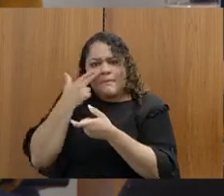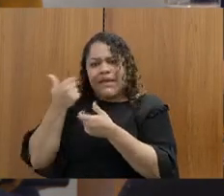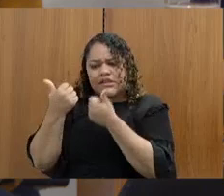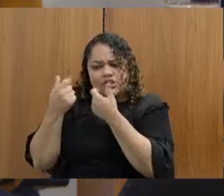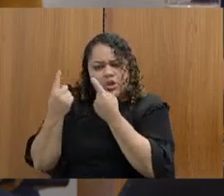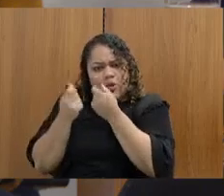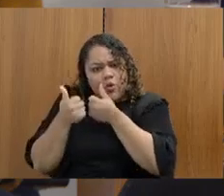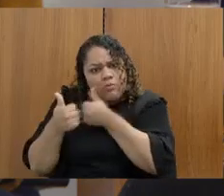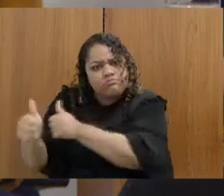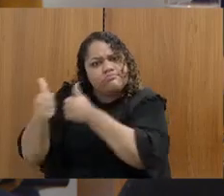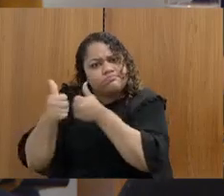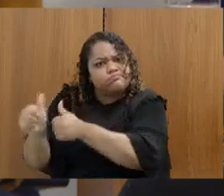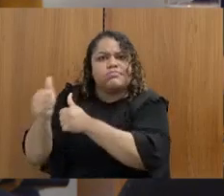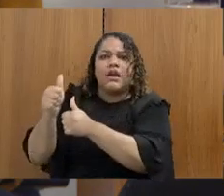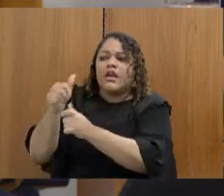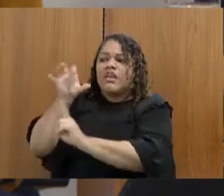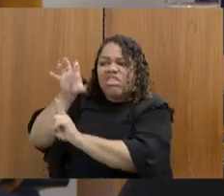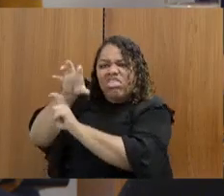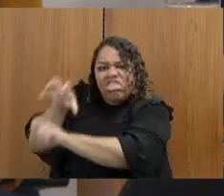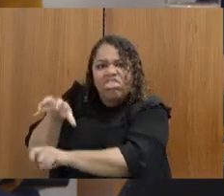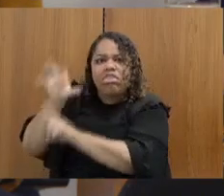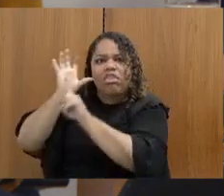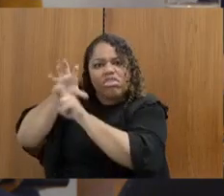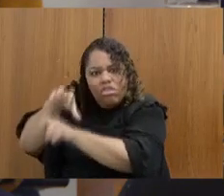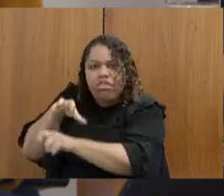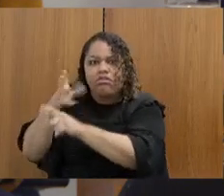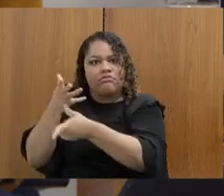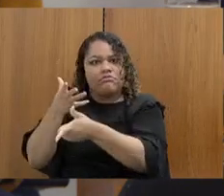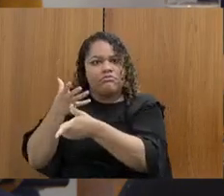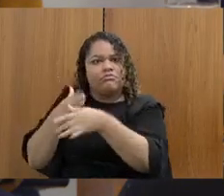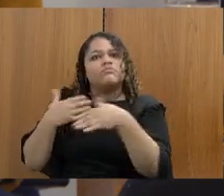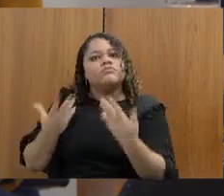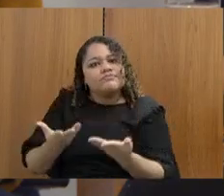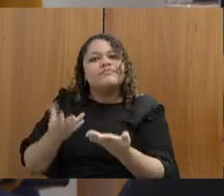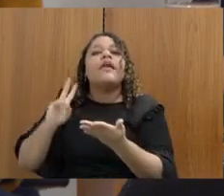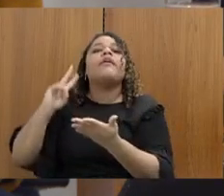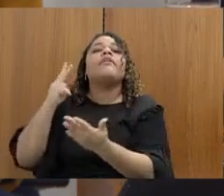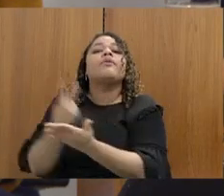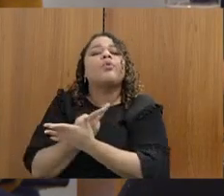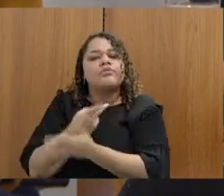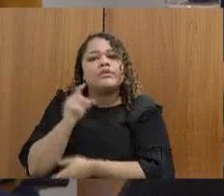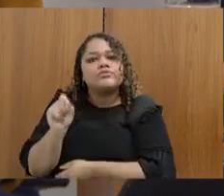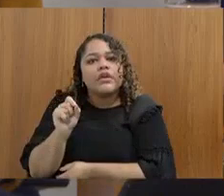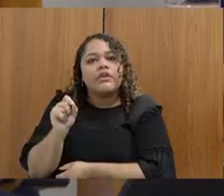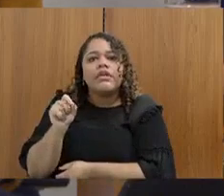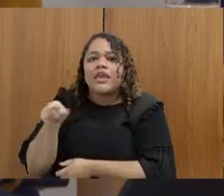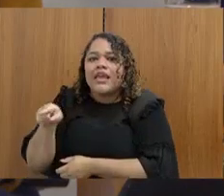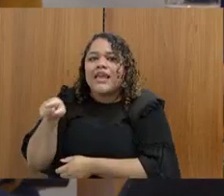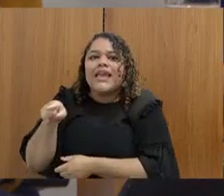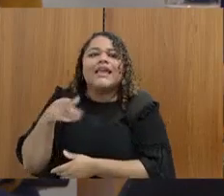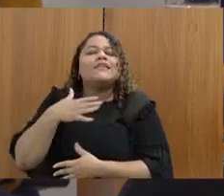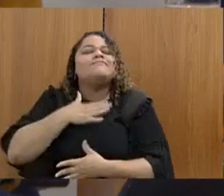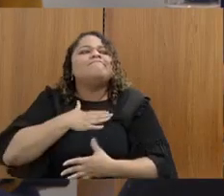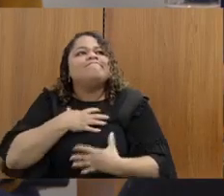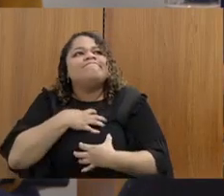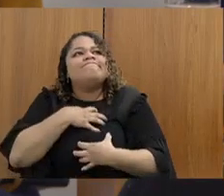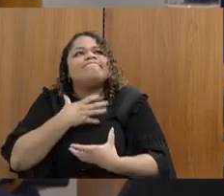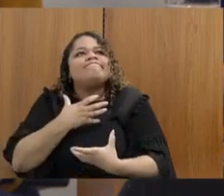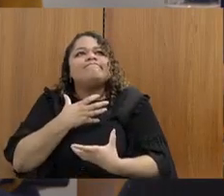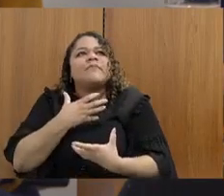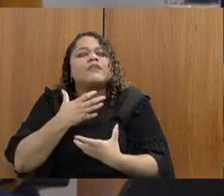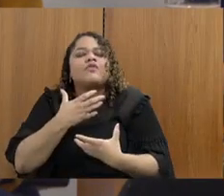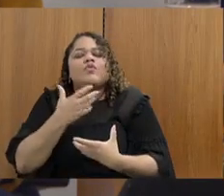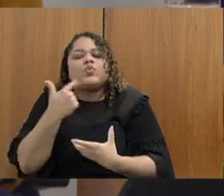assédio moral em desfavor do servidor. E aí, muitas vezes, ele não é uma pessoa que tem uma estrutura muito